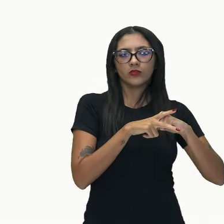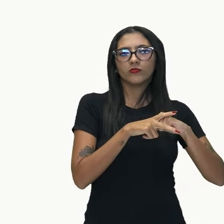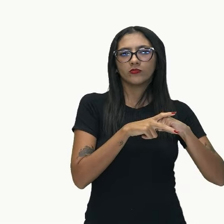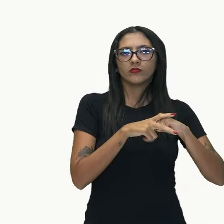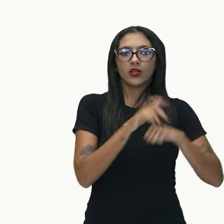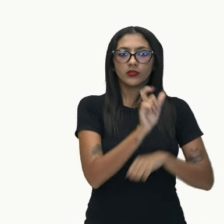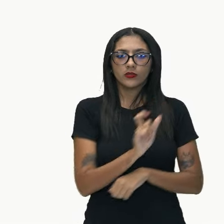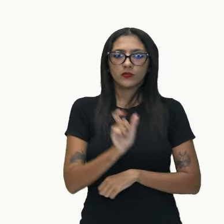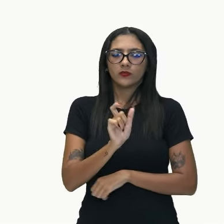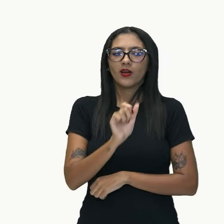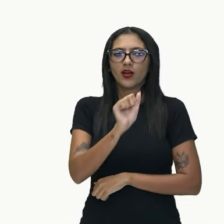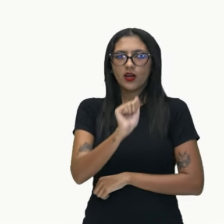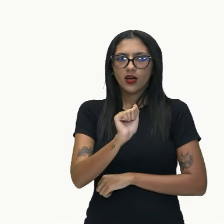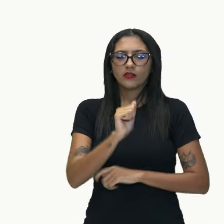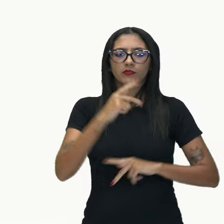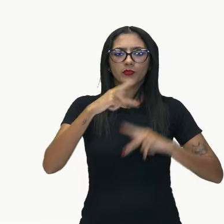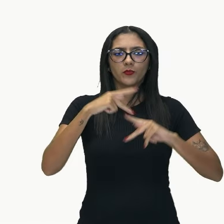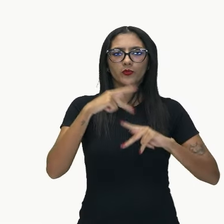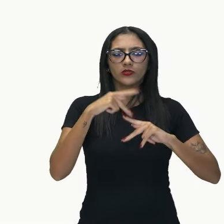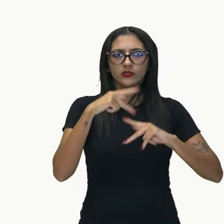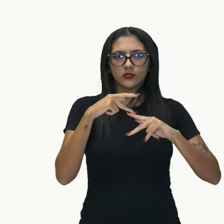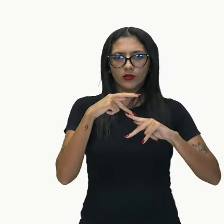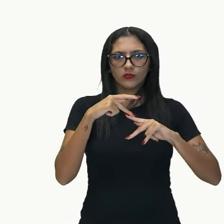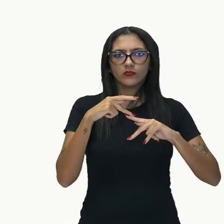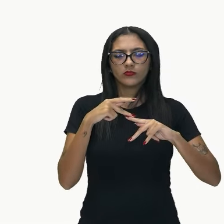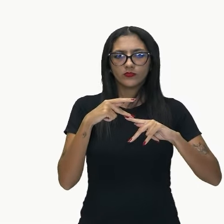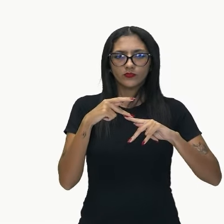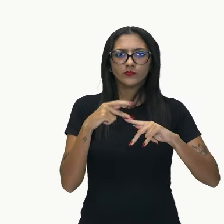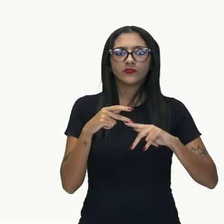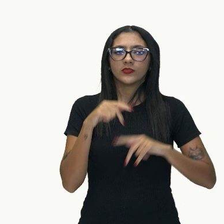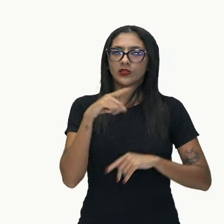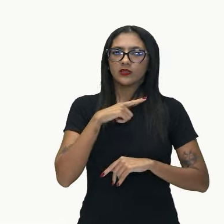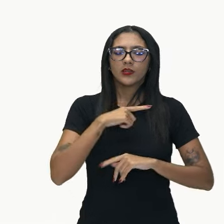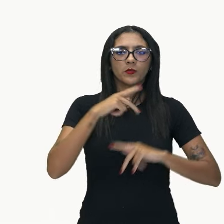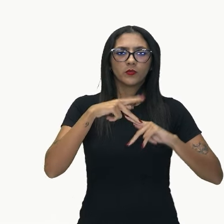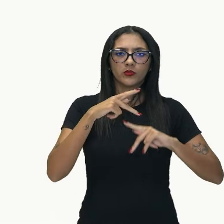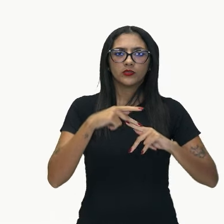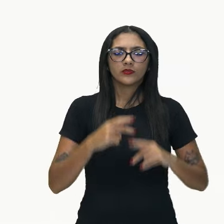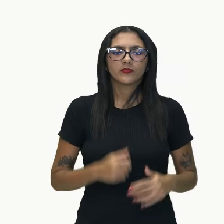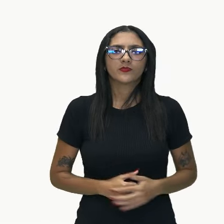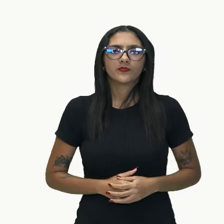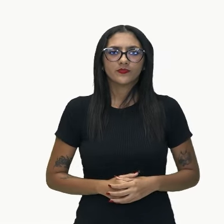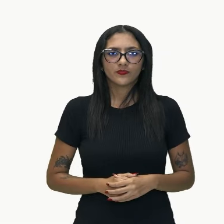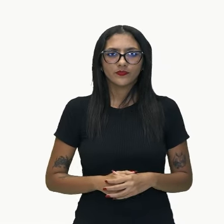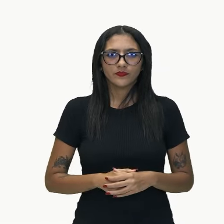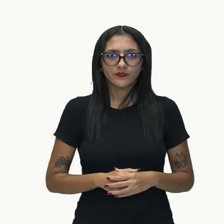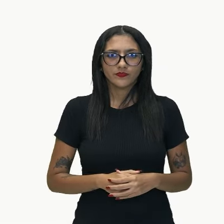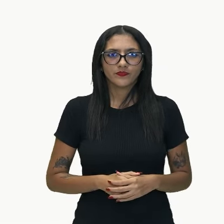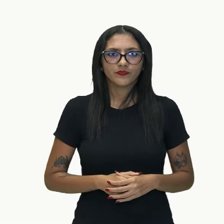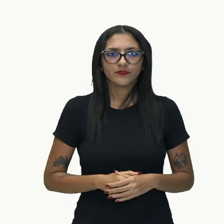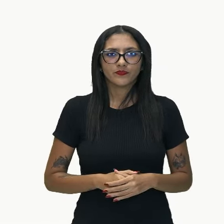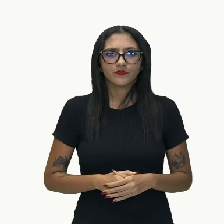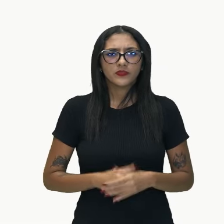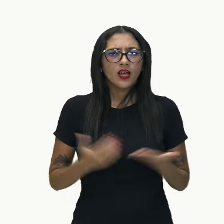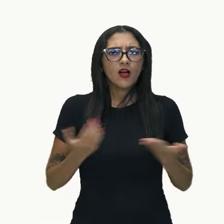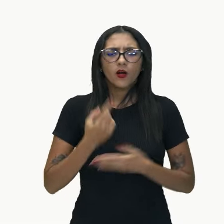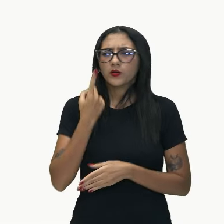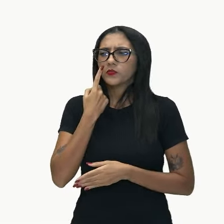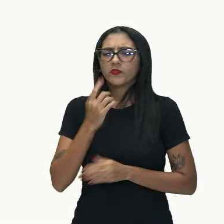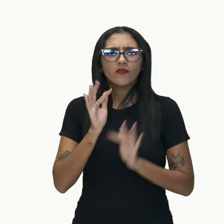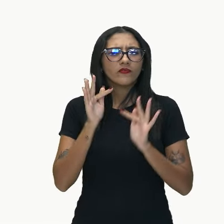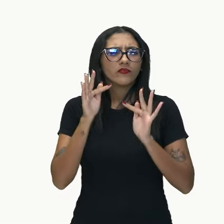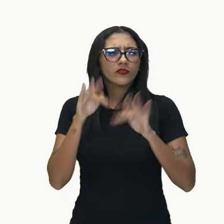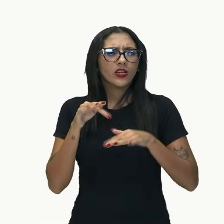do verbo eu tenho a preposição, tá? É isso que vai acontecer. Para finalizar esta aula, nós temos a